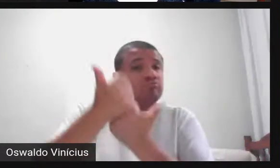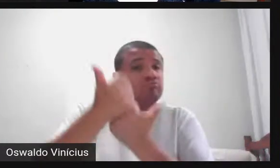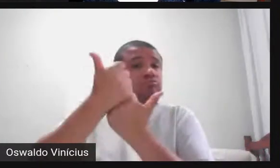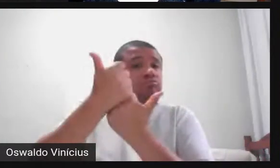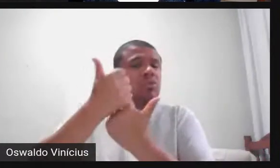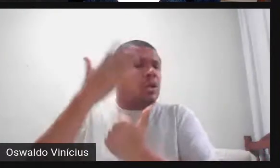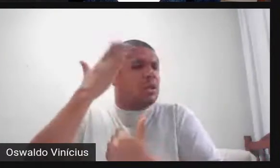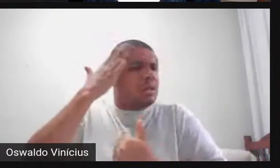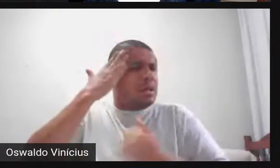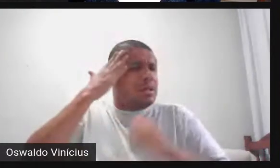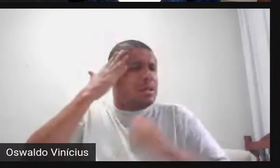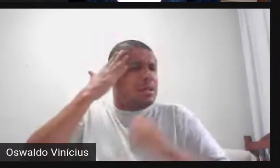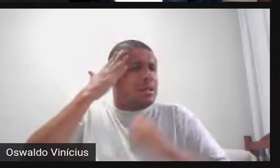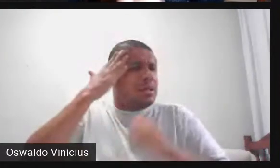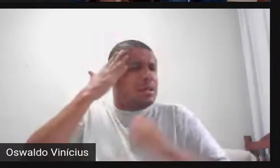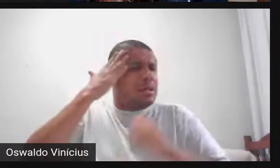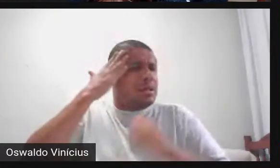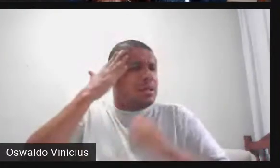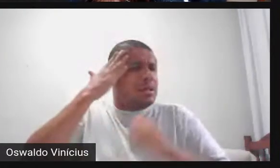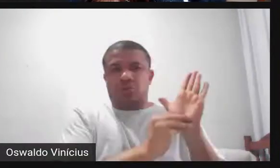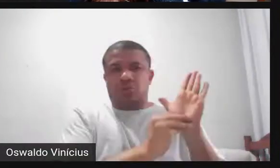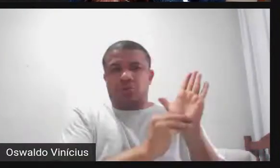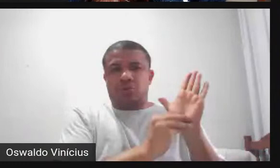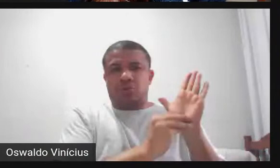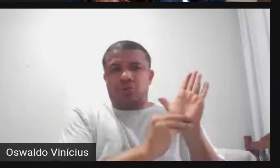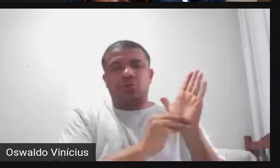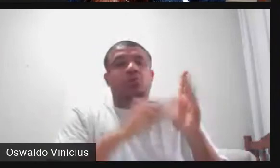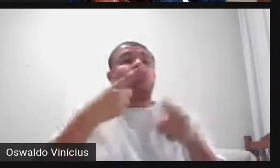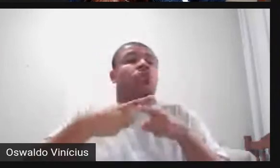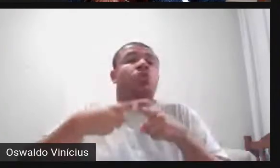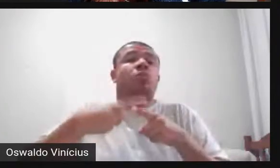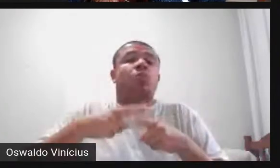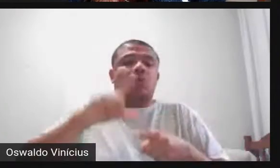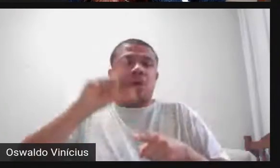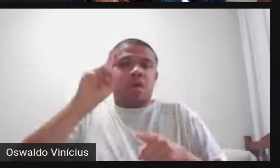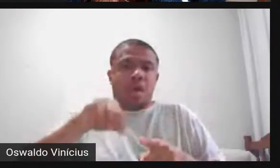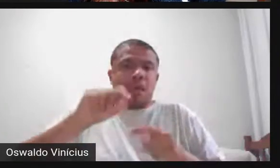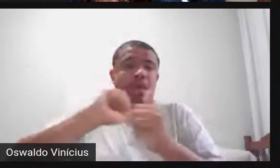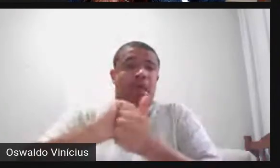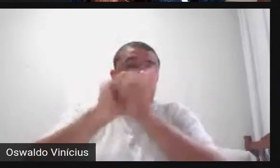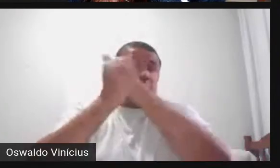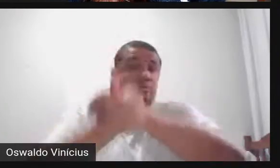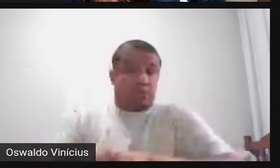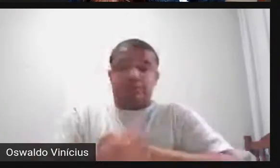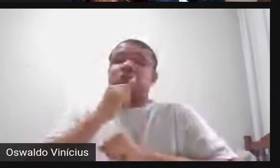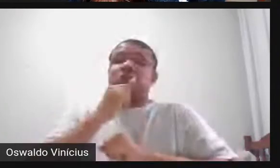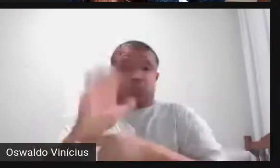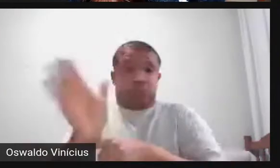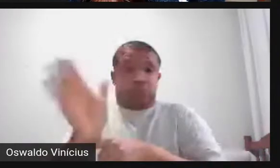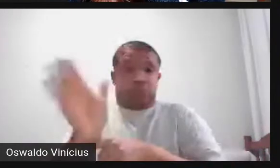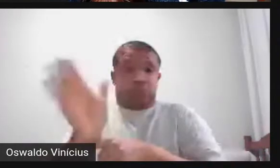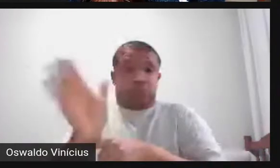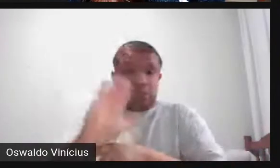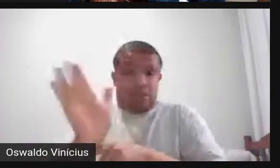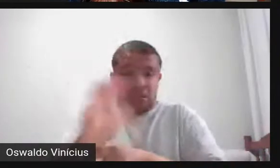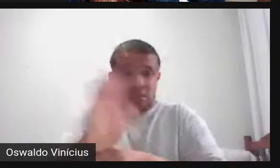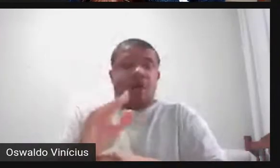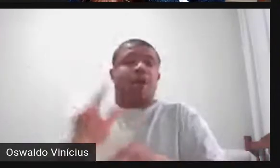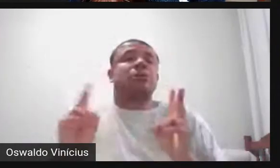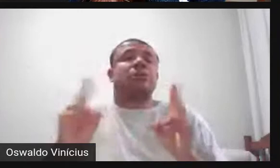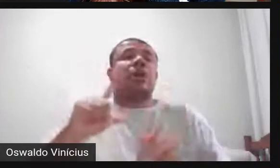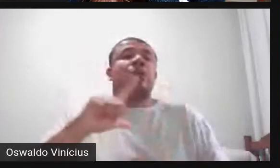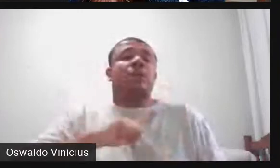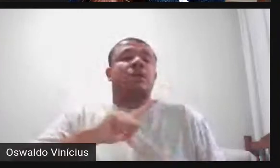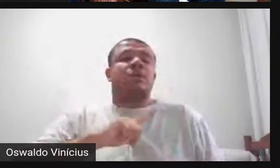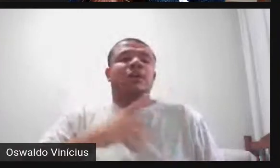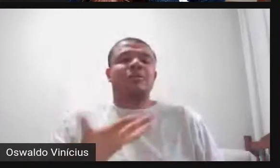conteúdos já que quando há uma adaptação cinematográfica por exemplo muitas vezes eles se sentem mais a vontade de